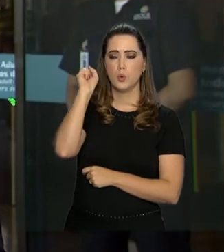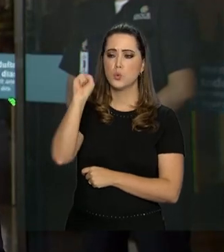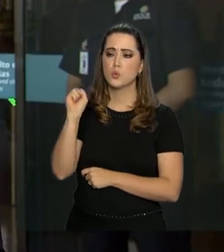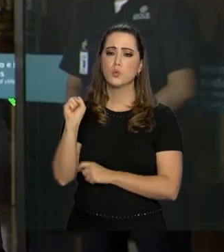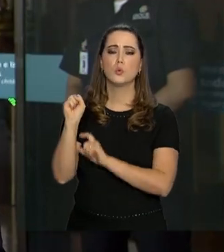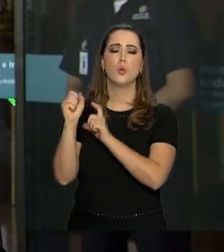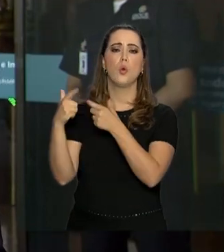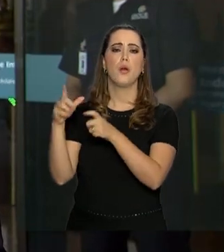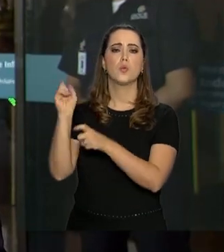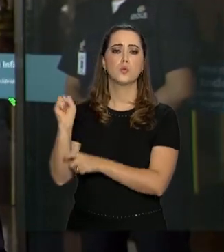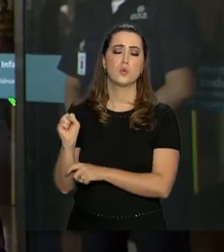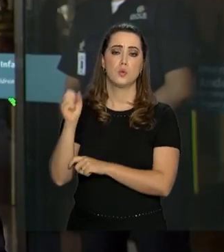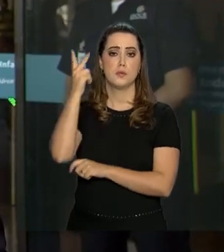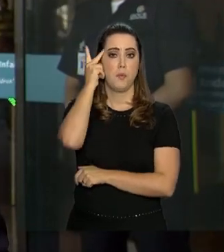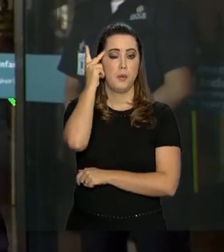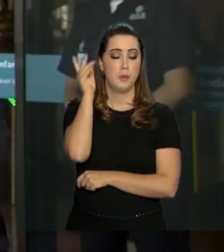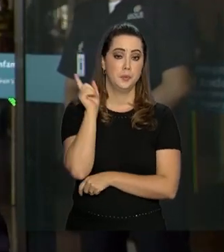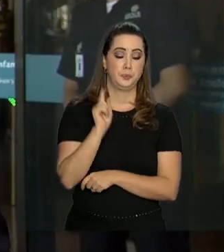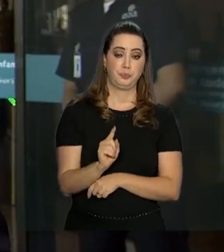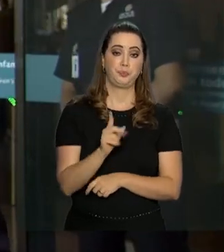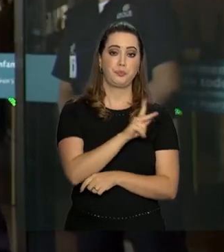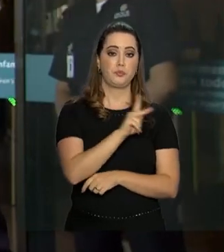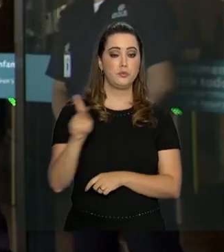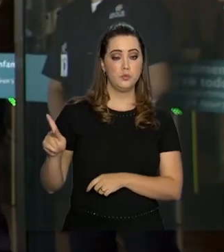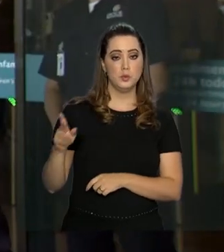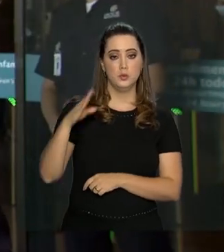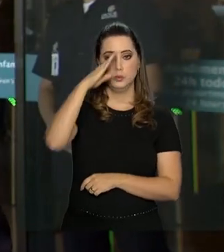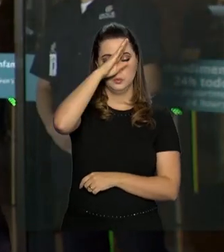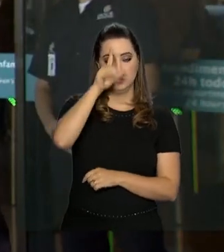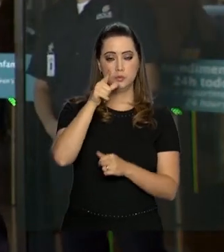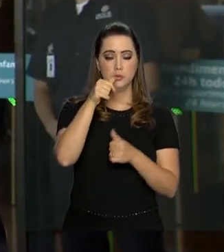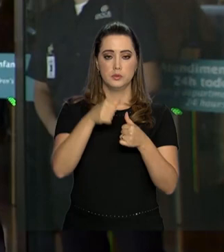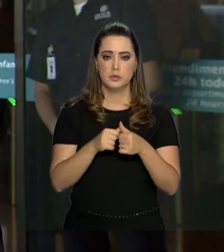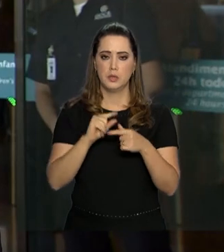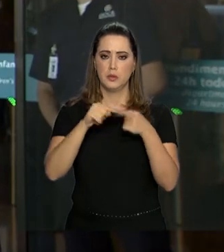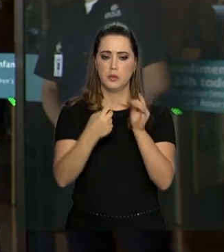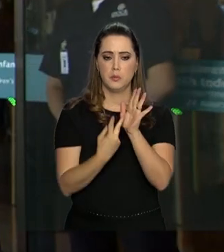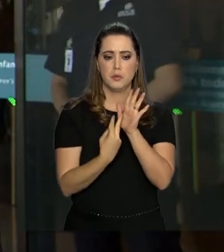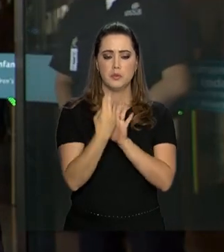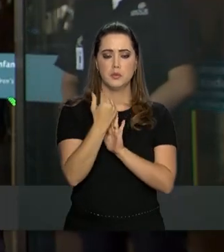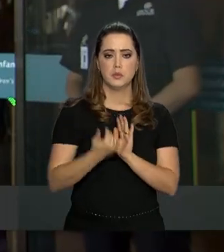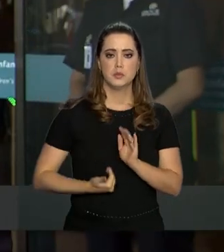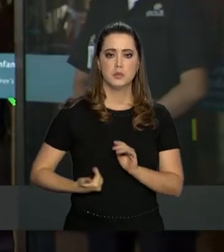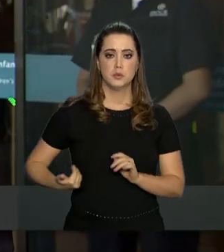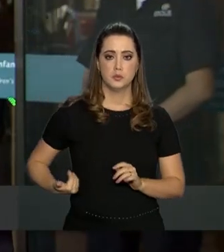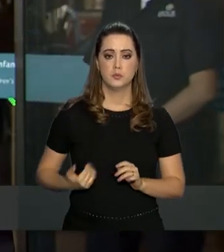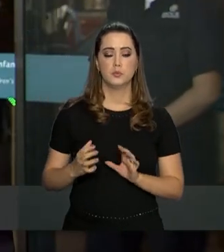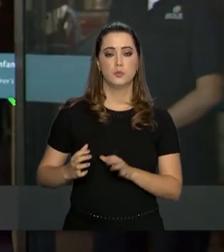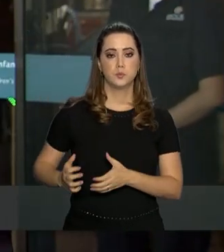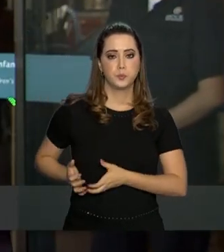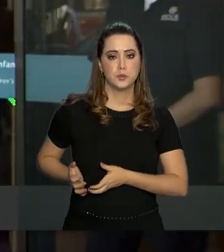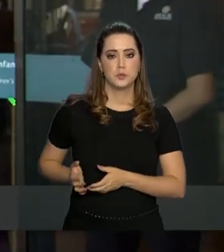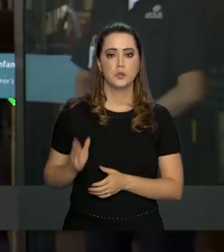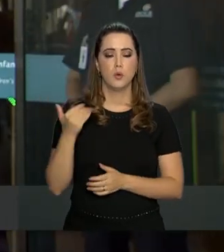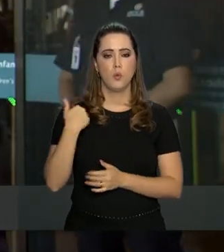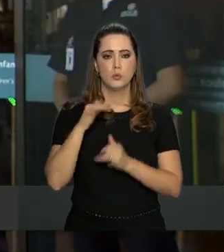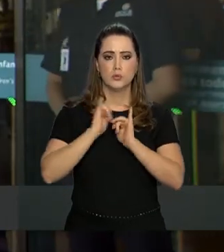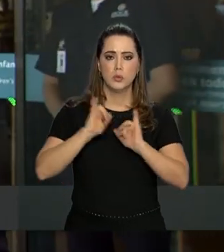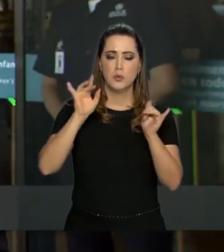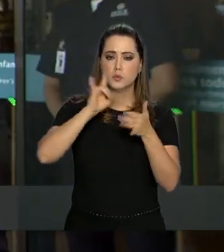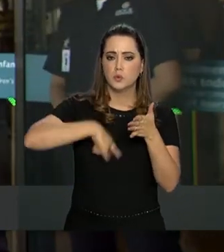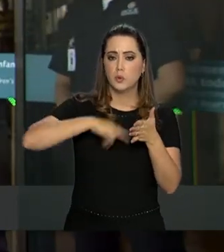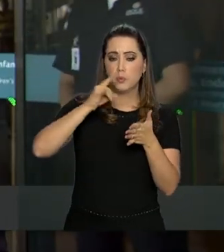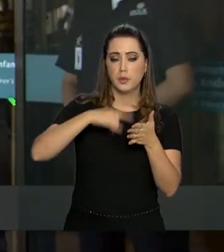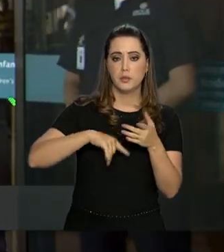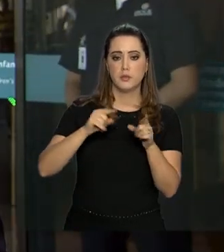paulista, onde o presidente Jair Bolsonaro se recupera da cirurgia da retirada da bolsa de colostomia. O último boletim médico, foi